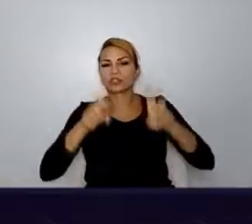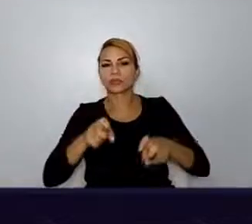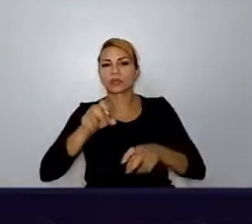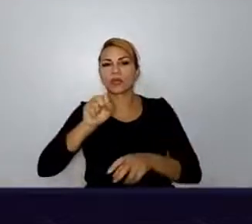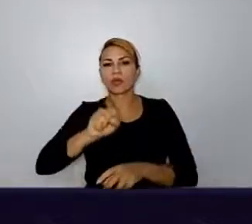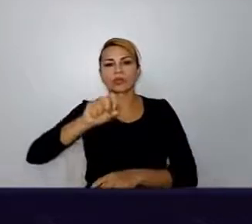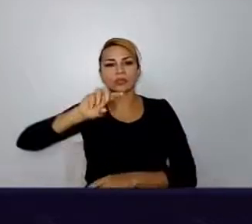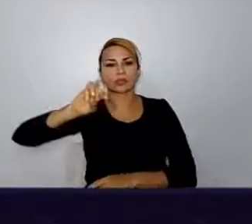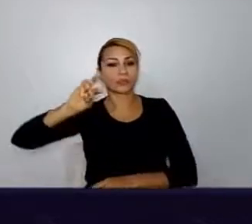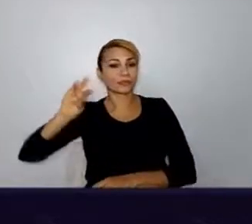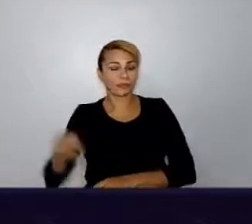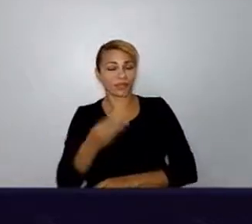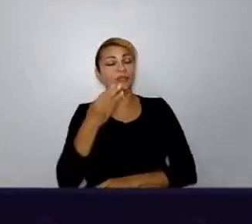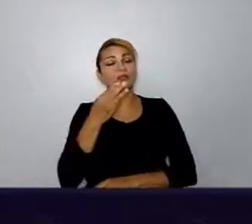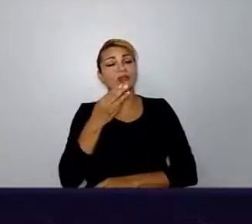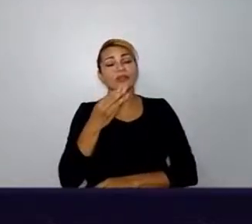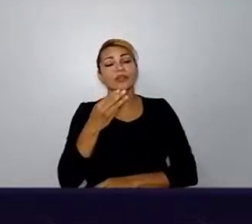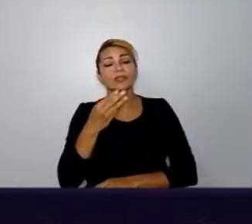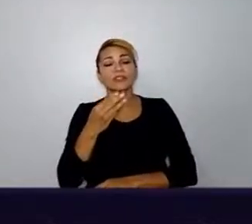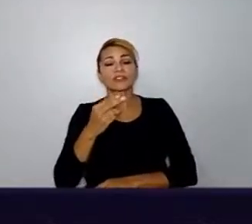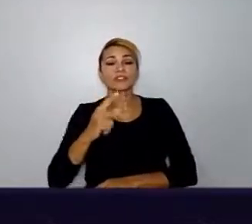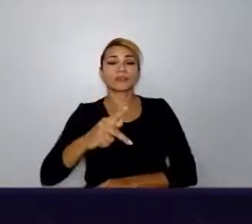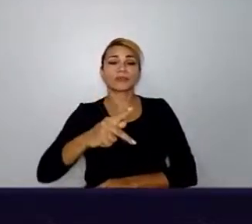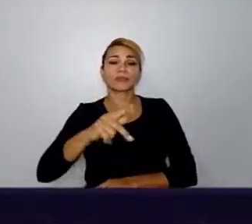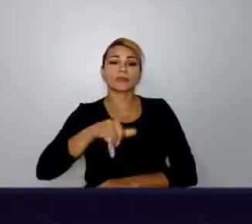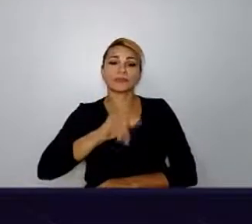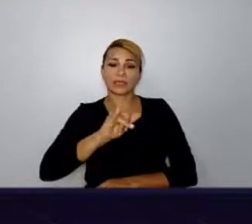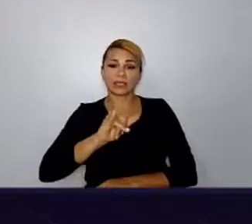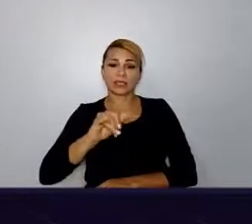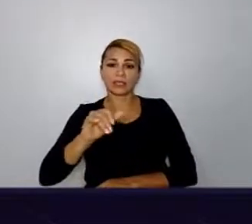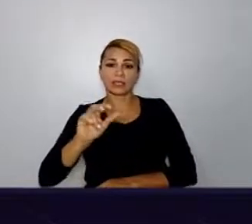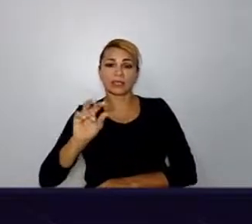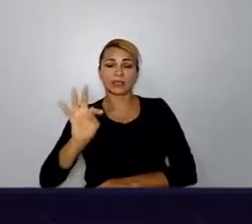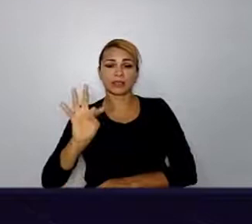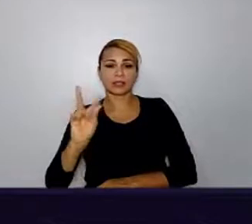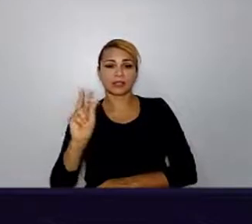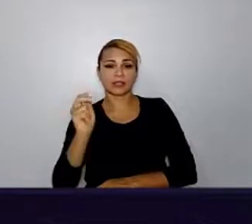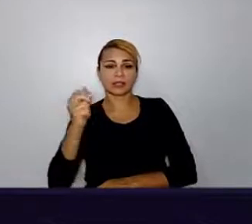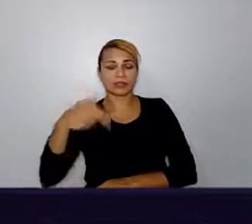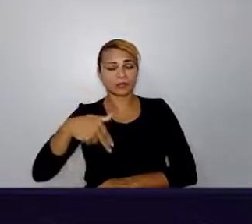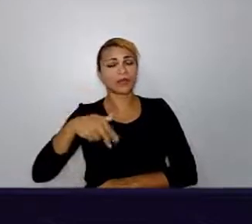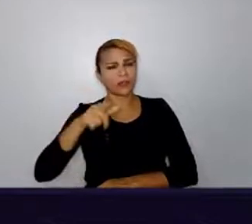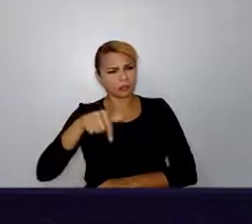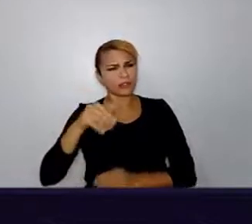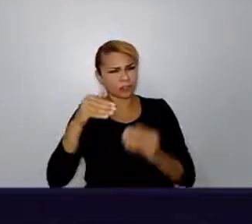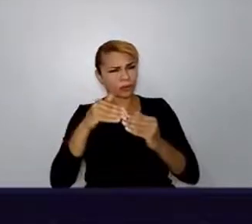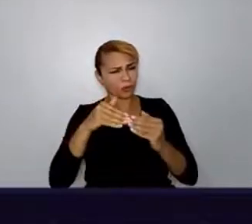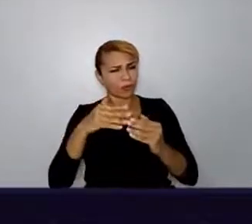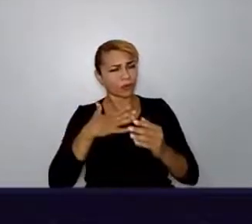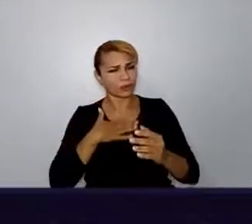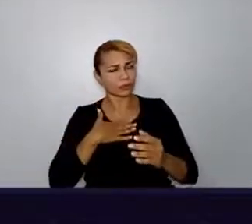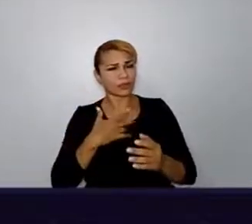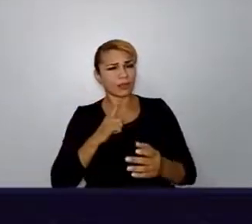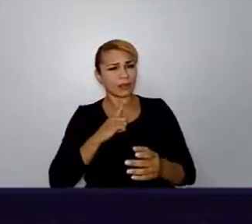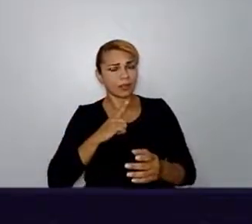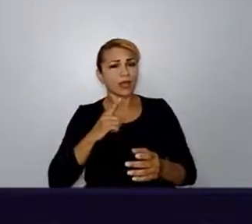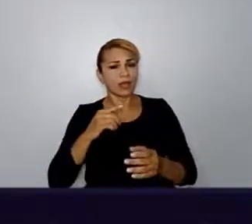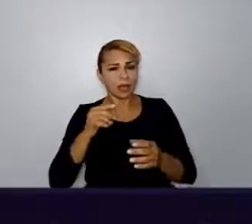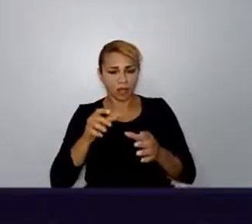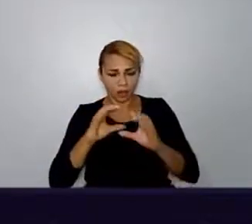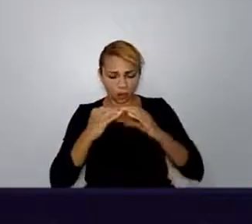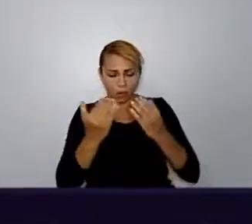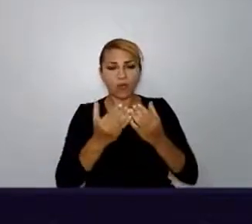estou partindo da premissa que tem uma comunidade crescente de open source, eu queria dizer se você concorda com isso também, porque eu não sei se é uma visão sua,